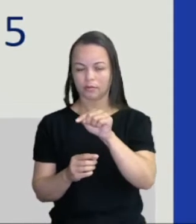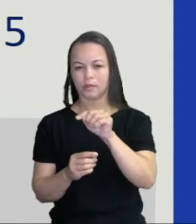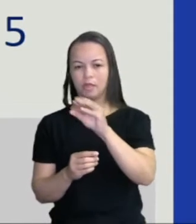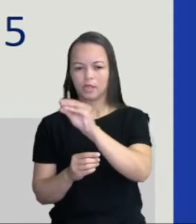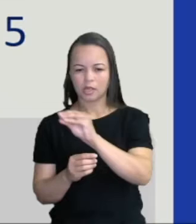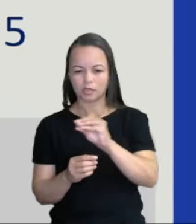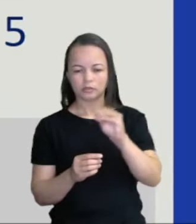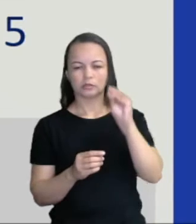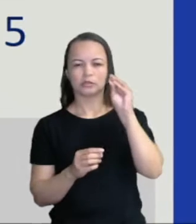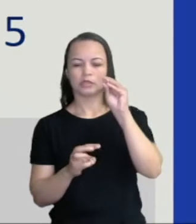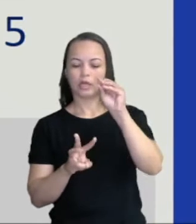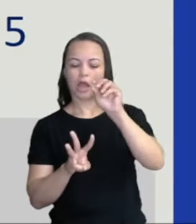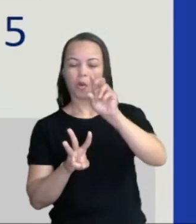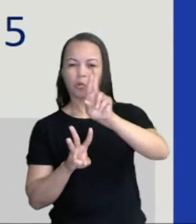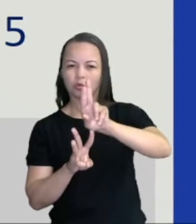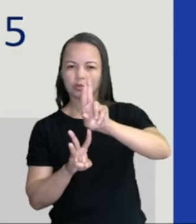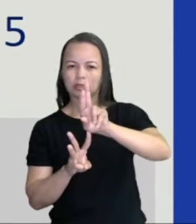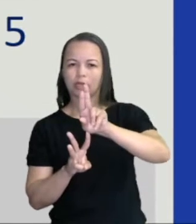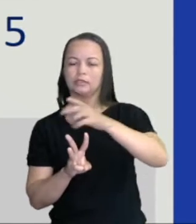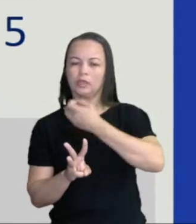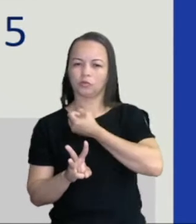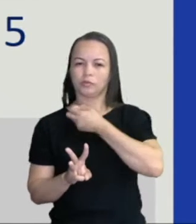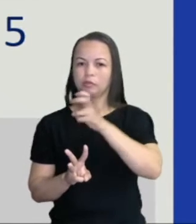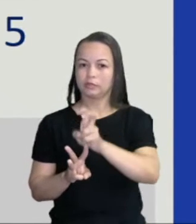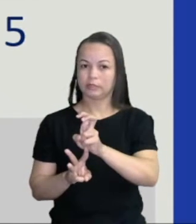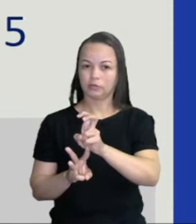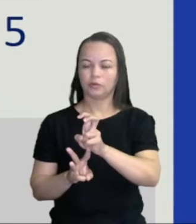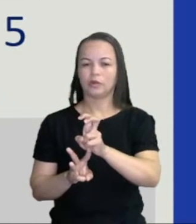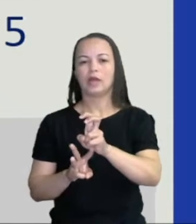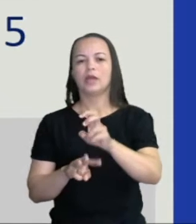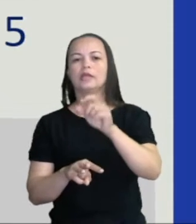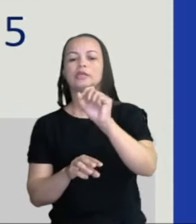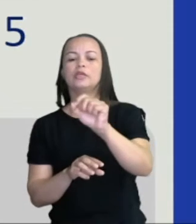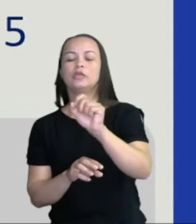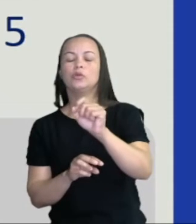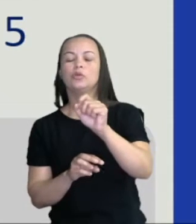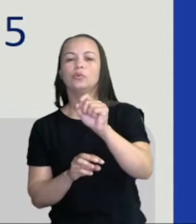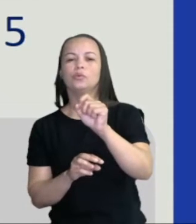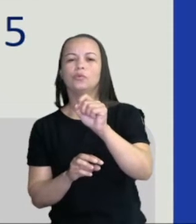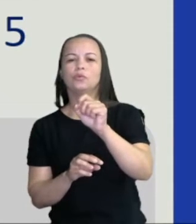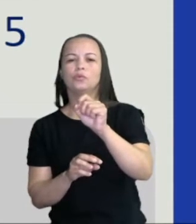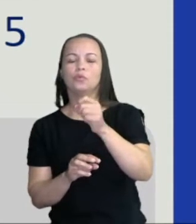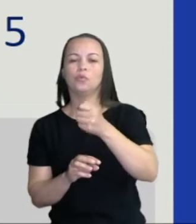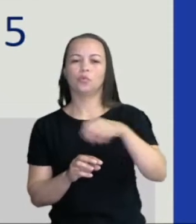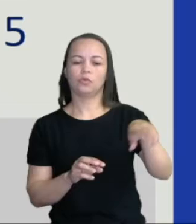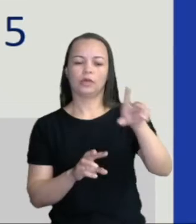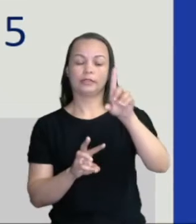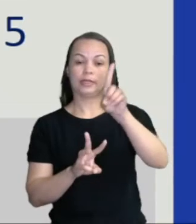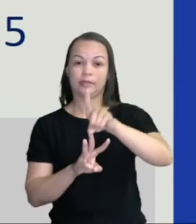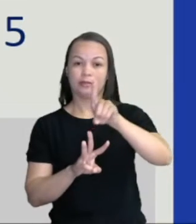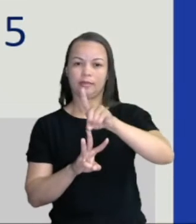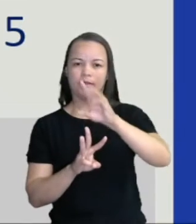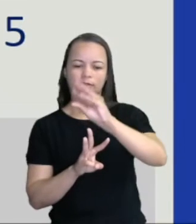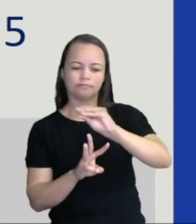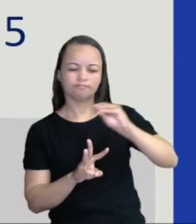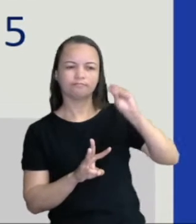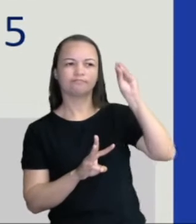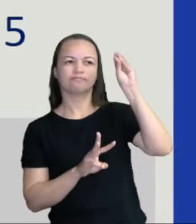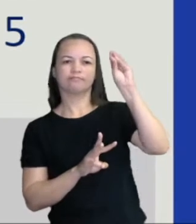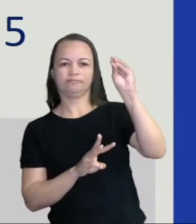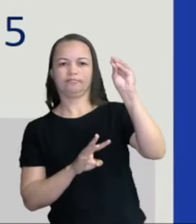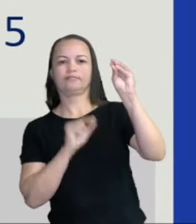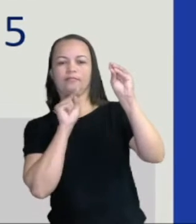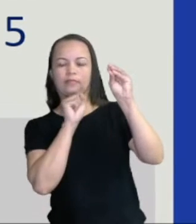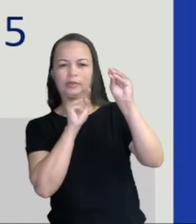unidades na unidade, que é o algarismo 5, o 1, que é o algarismo das dezenas. Eu vou levar